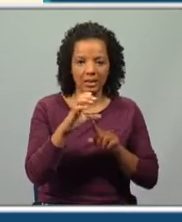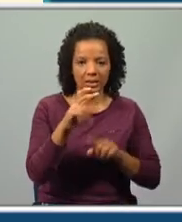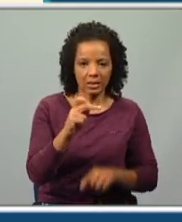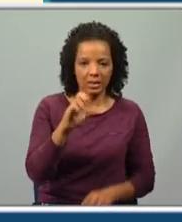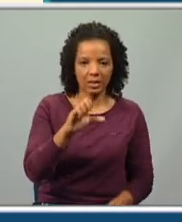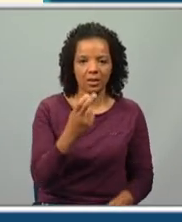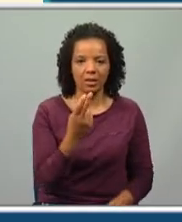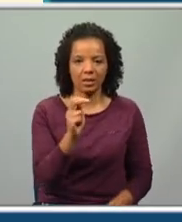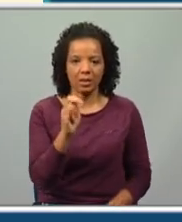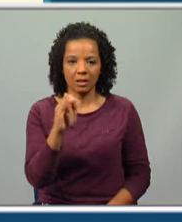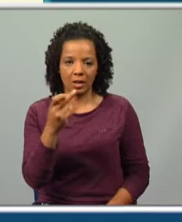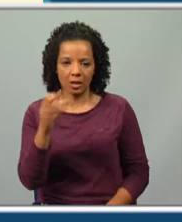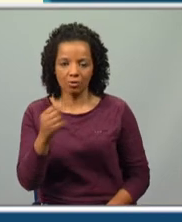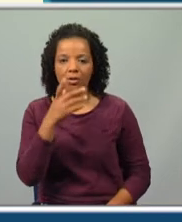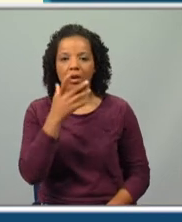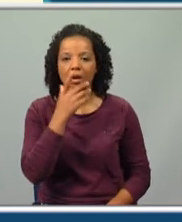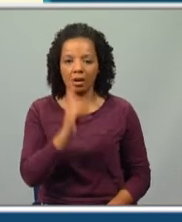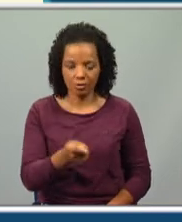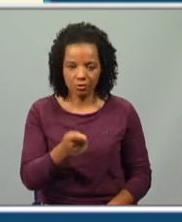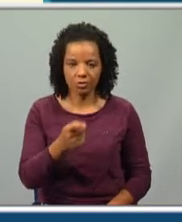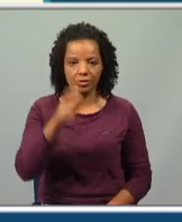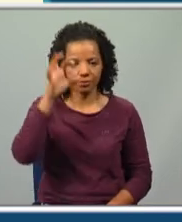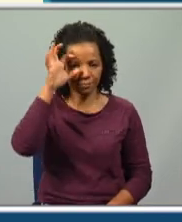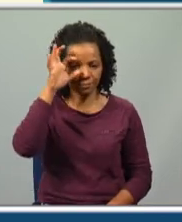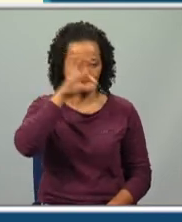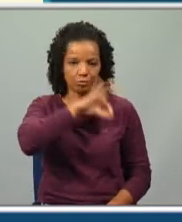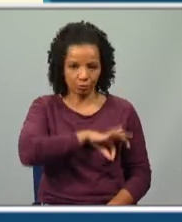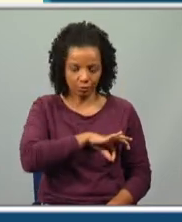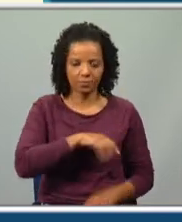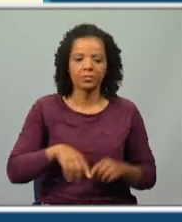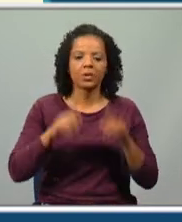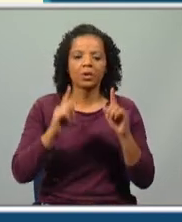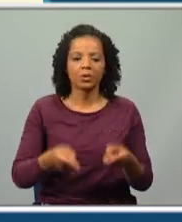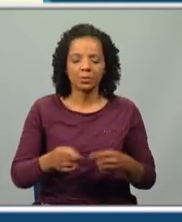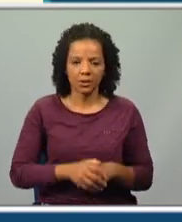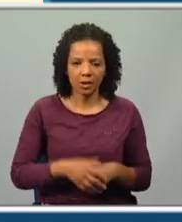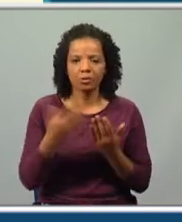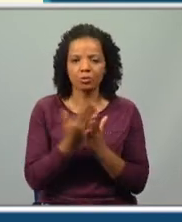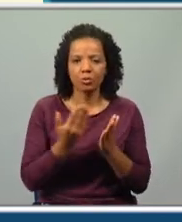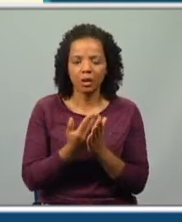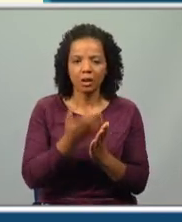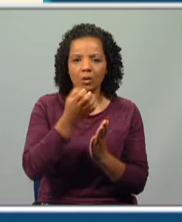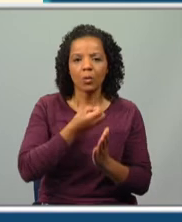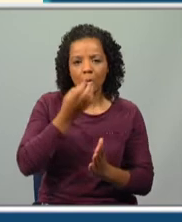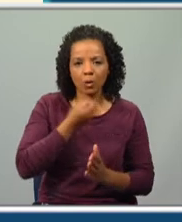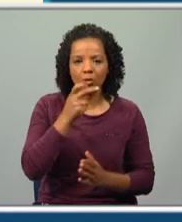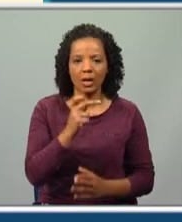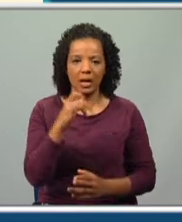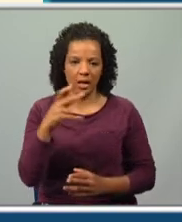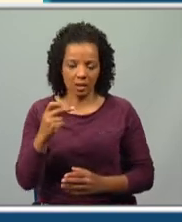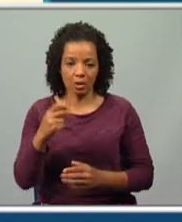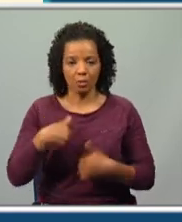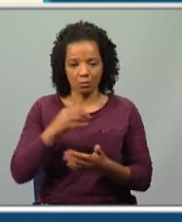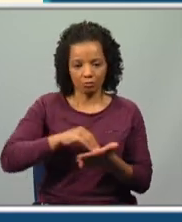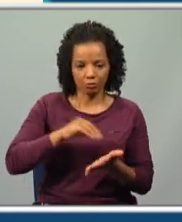abordar, começar a estudar, a analisar o conto a aia da sua autoria. Vamos, portanto, começar por